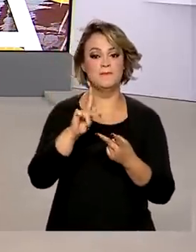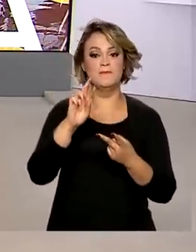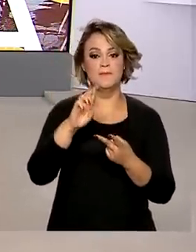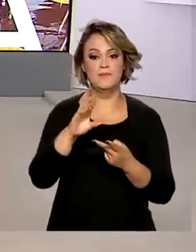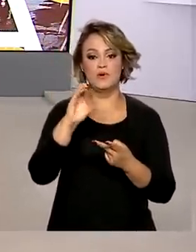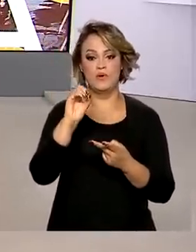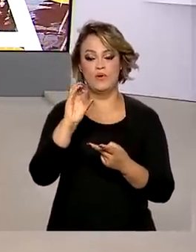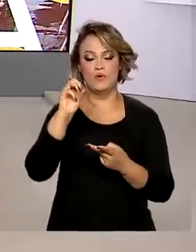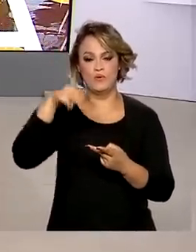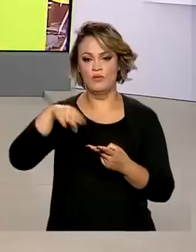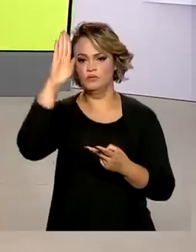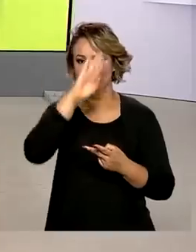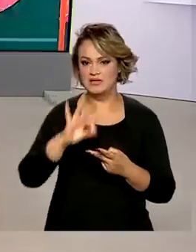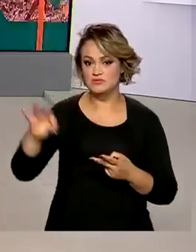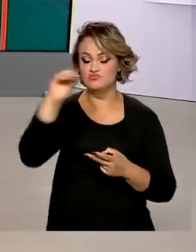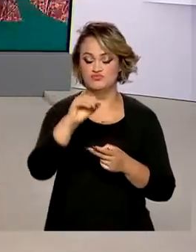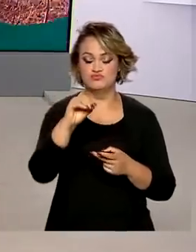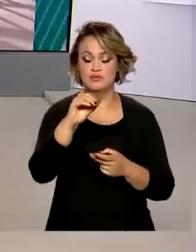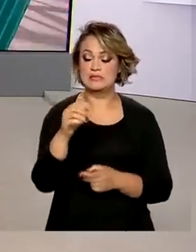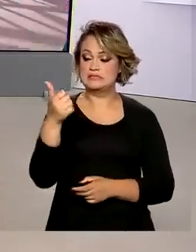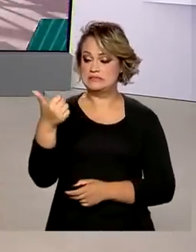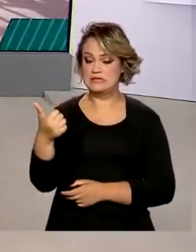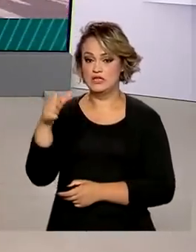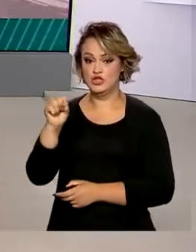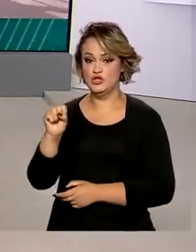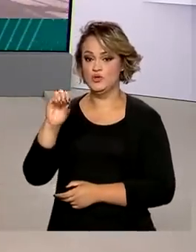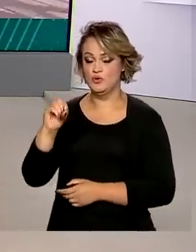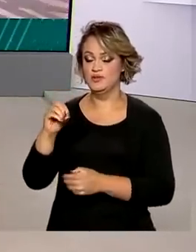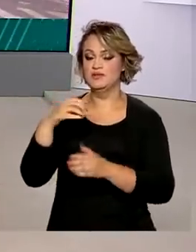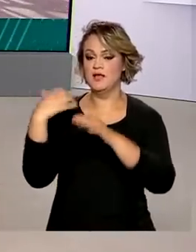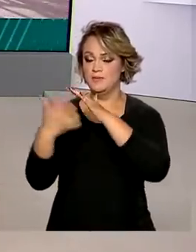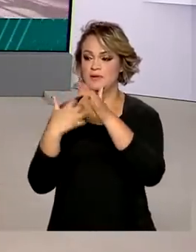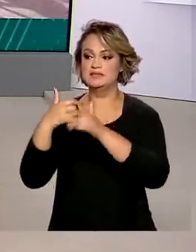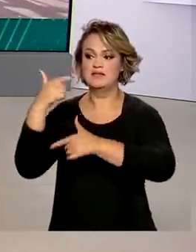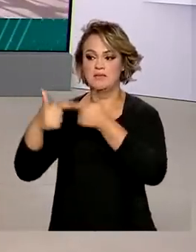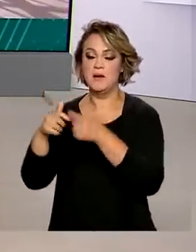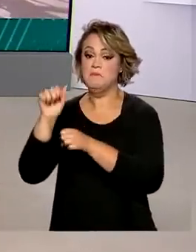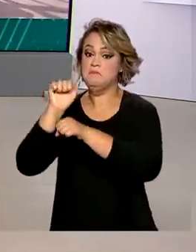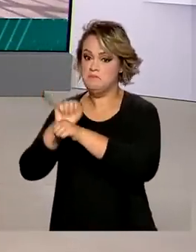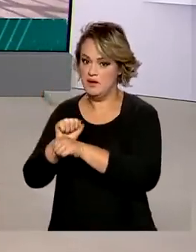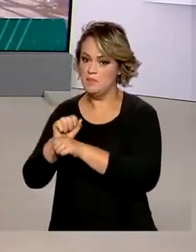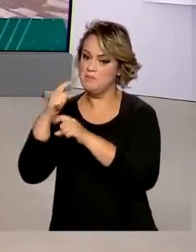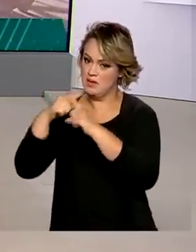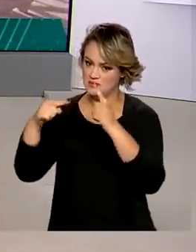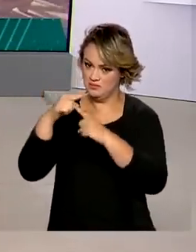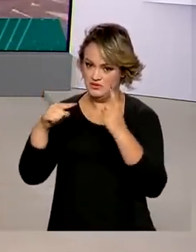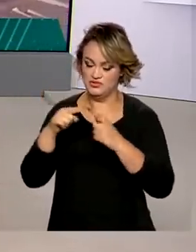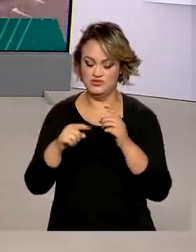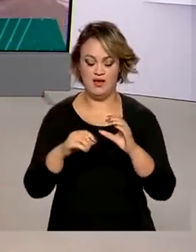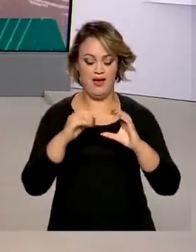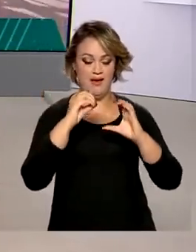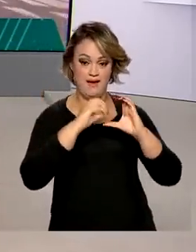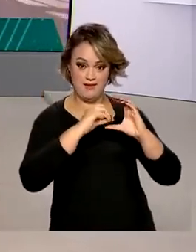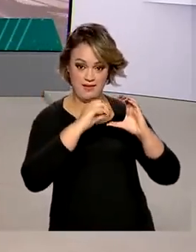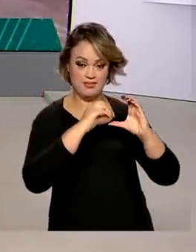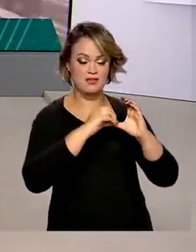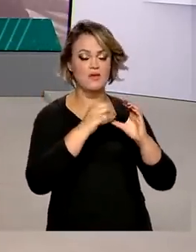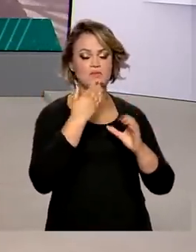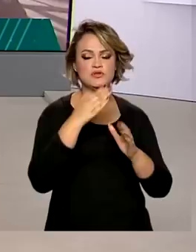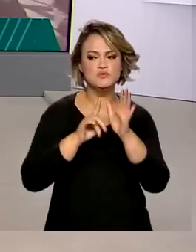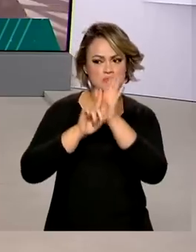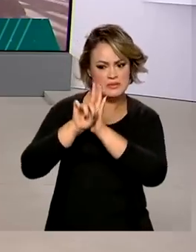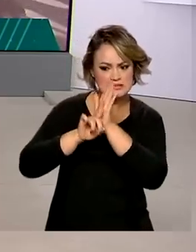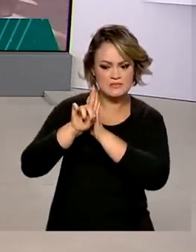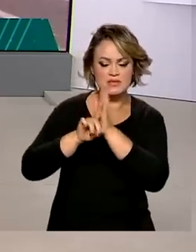país, 180 empresas tiveram as atividades parcialmente suspensas. A Anatel abriu ainda uma consulta pública